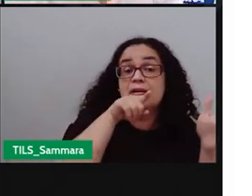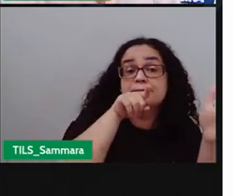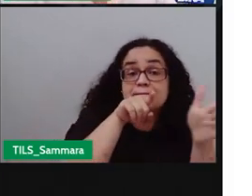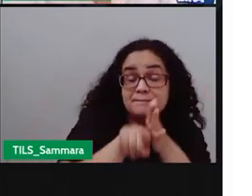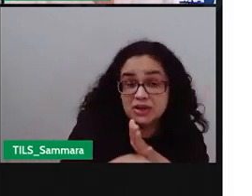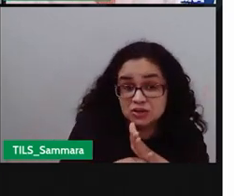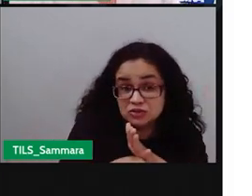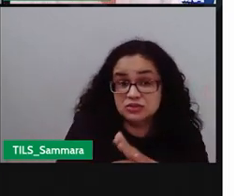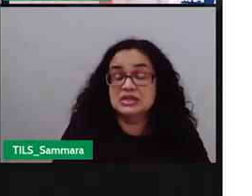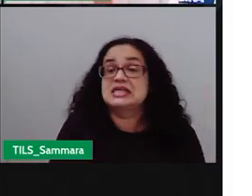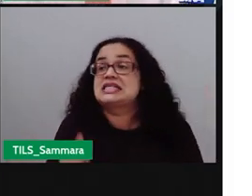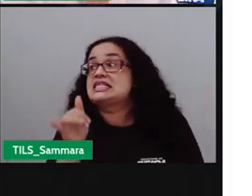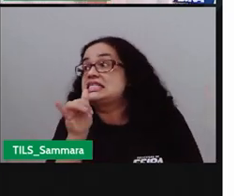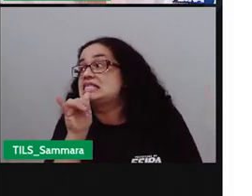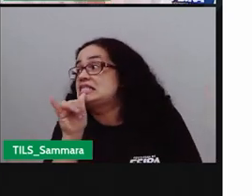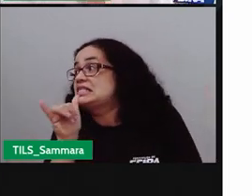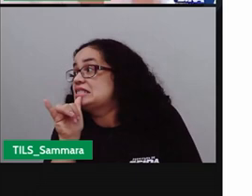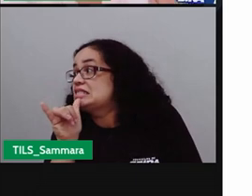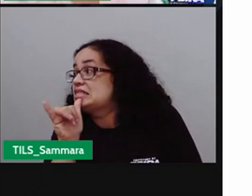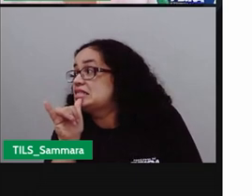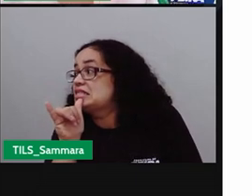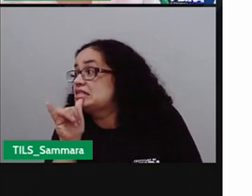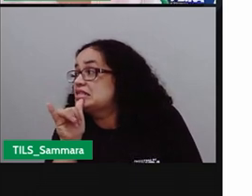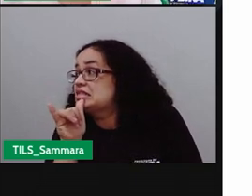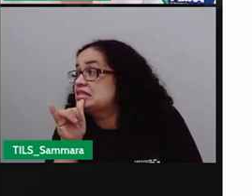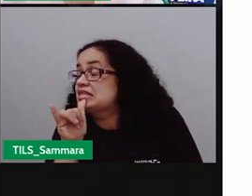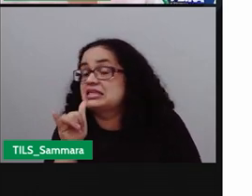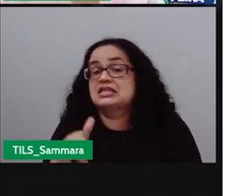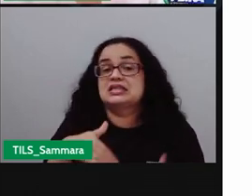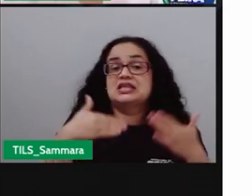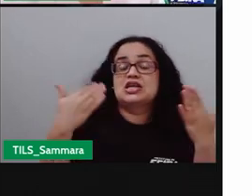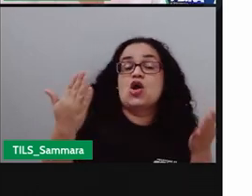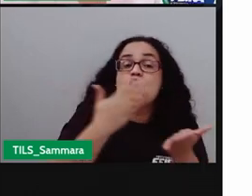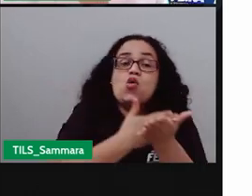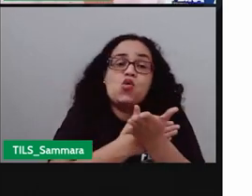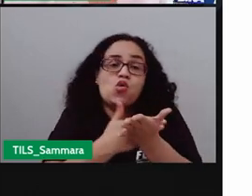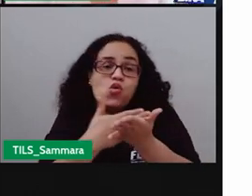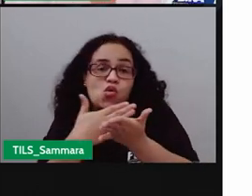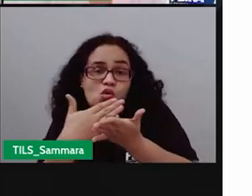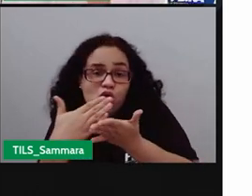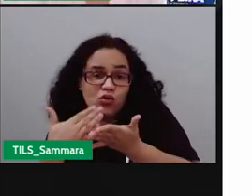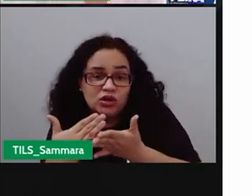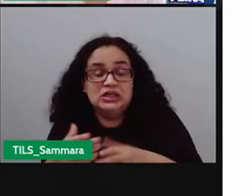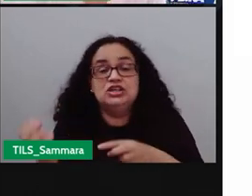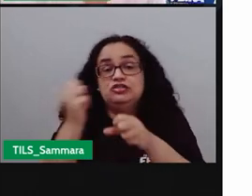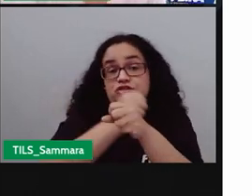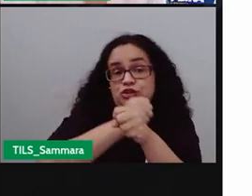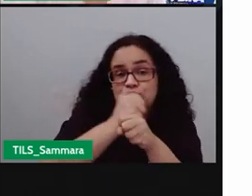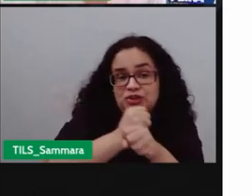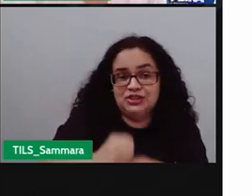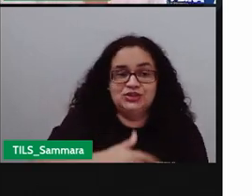quê? Perguntas, por exemplo, Samara, quando foi que você começou a trabalhar com Libras?